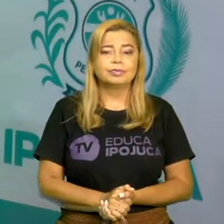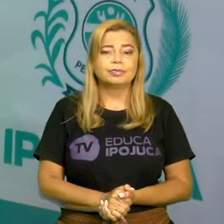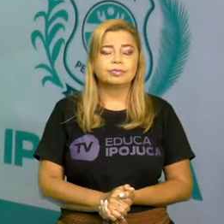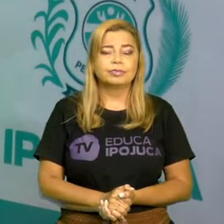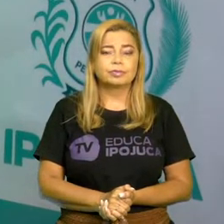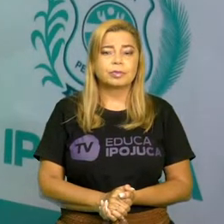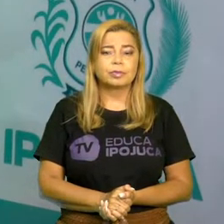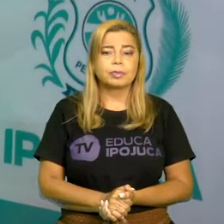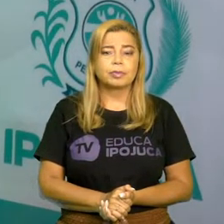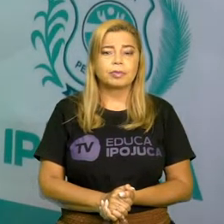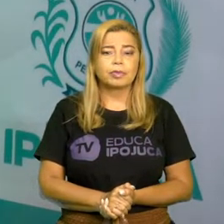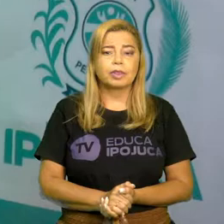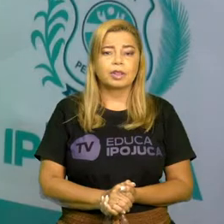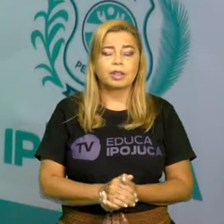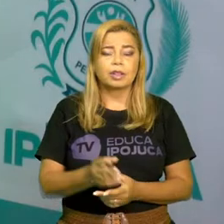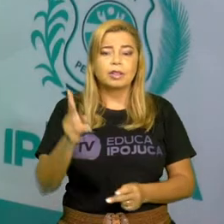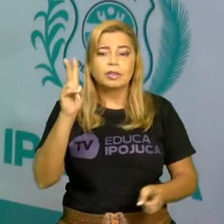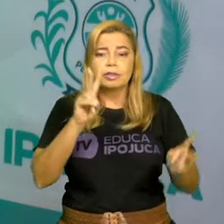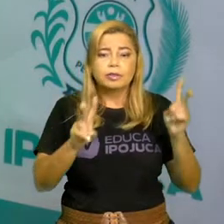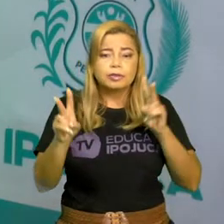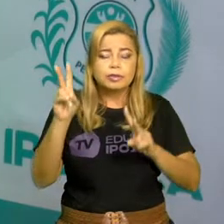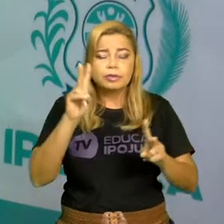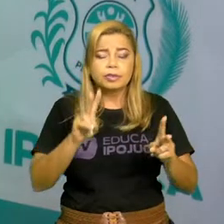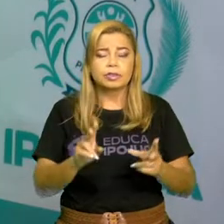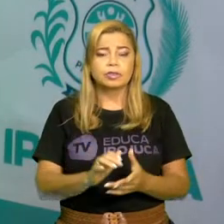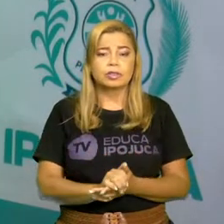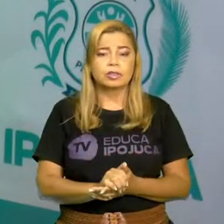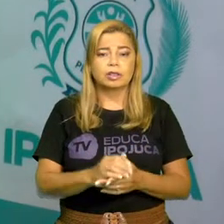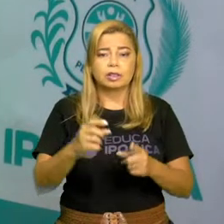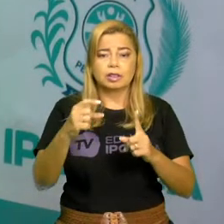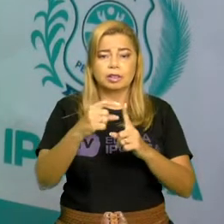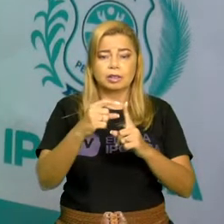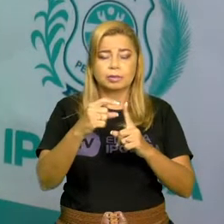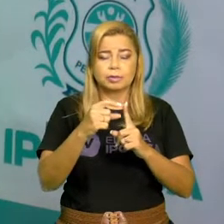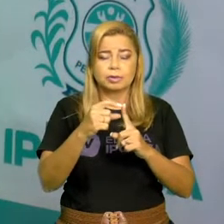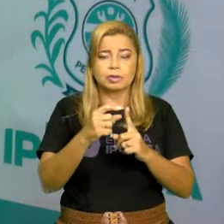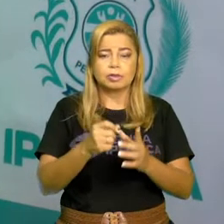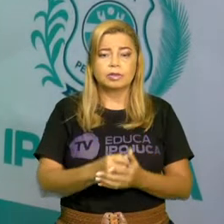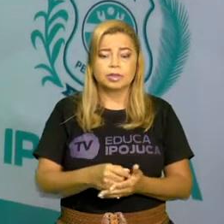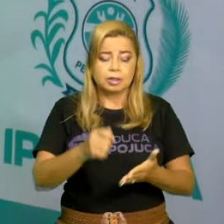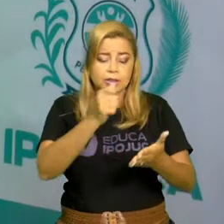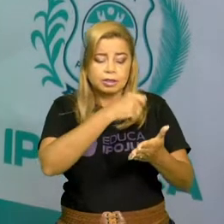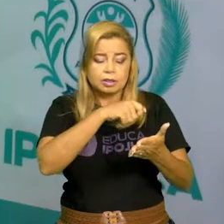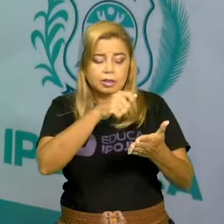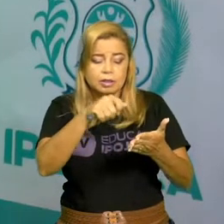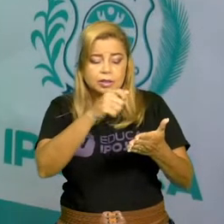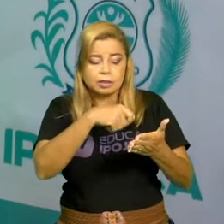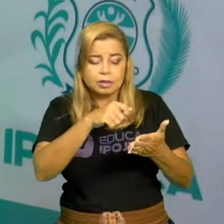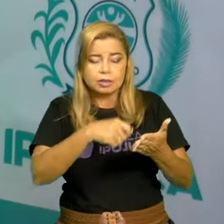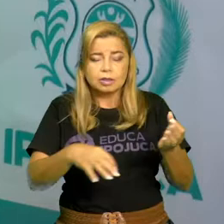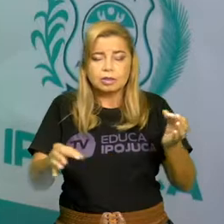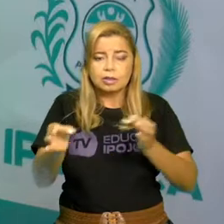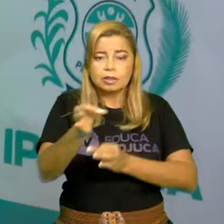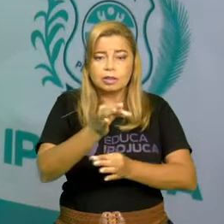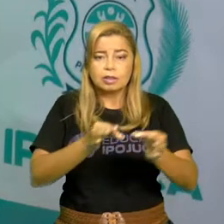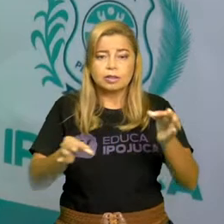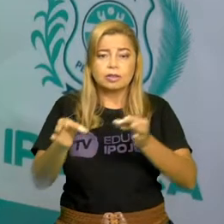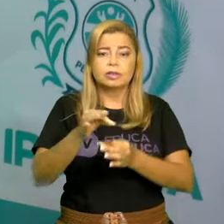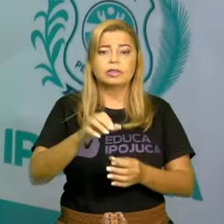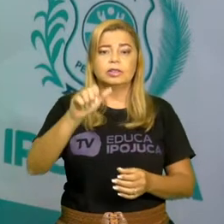Veja, veja que as palavras estão escritas em ordem alfabética.